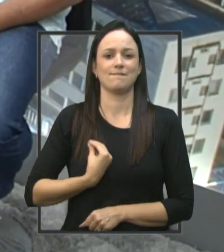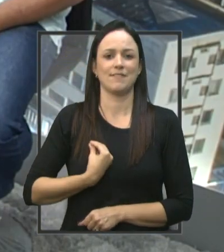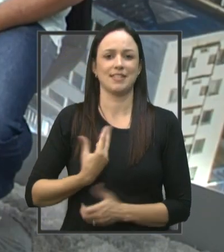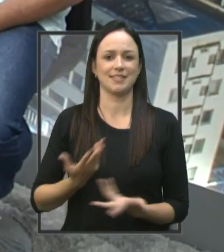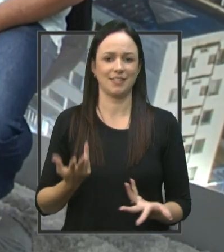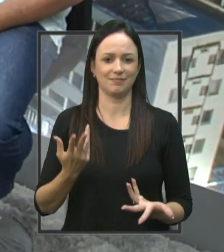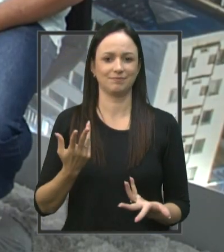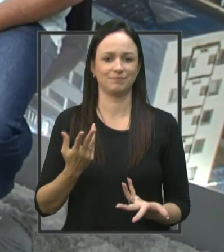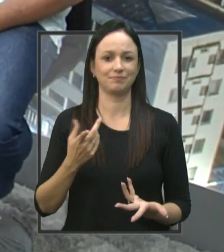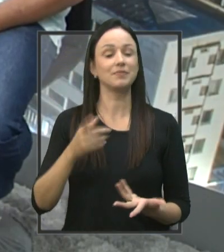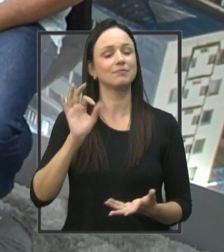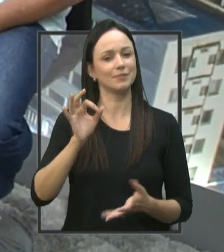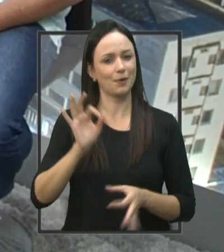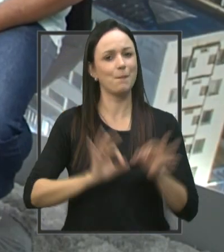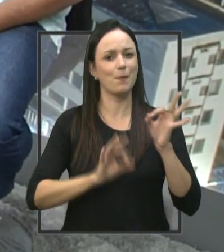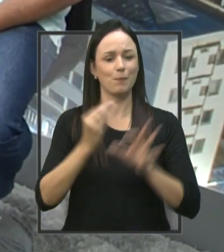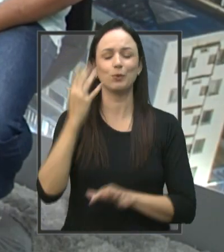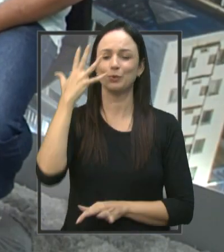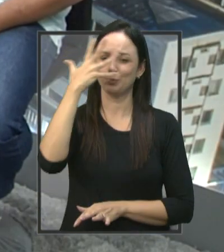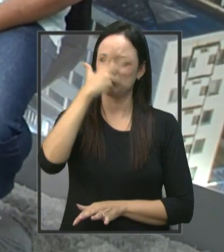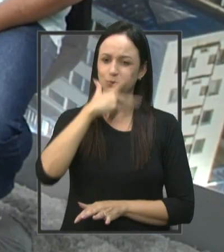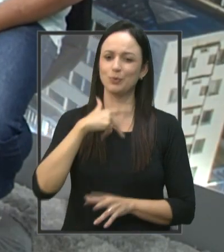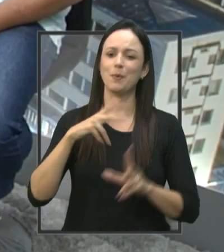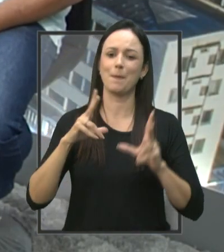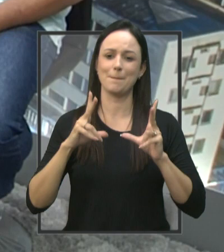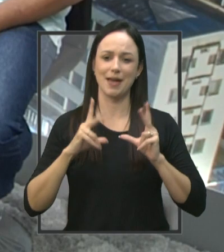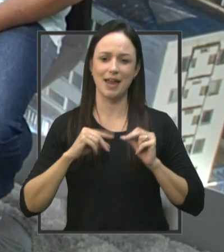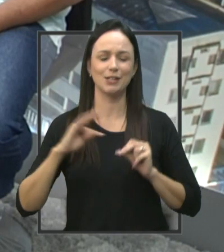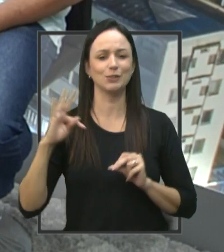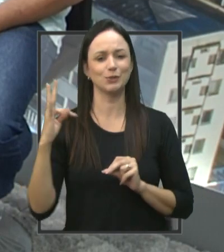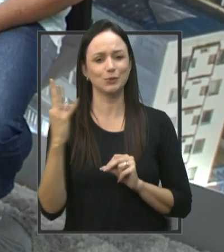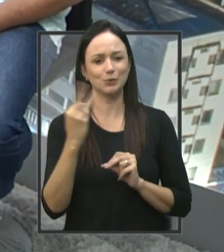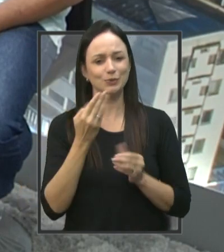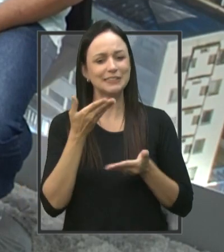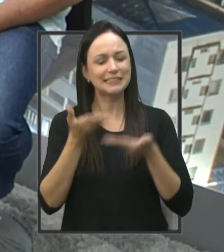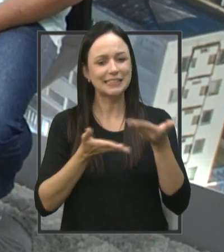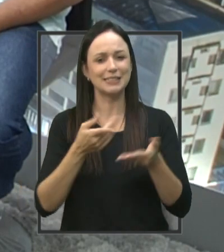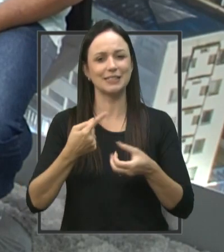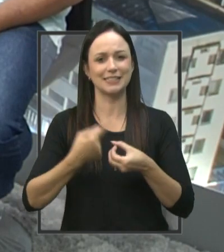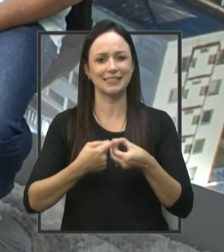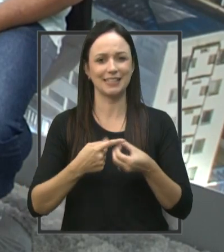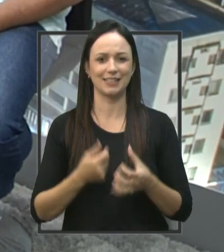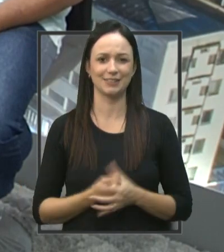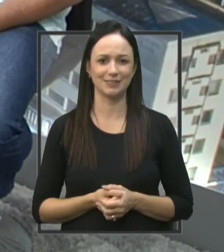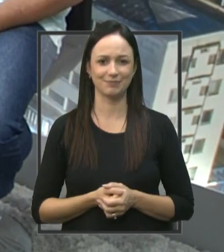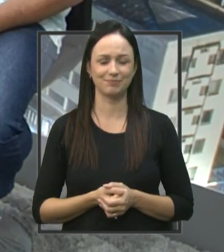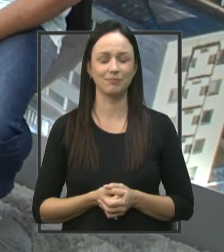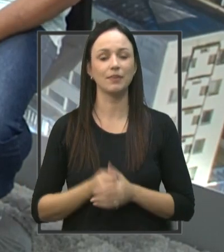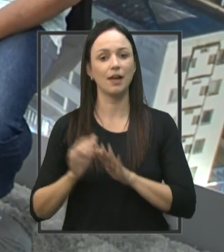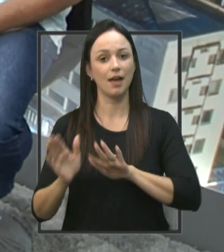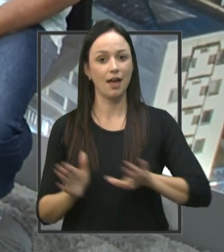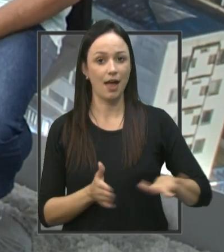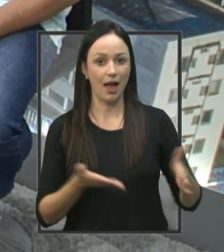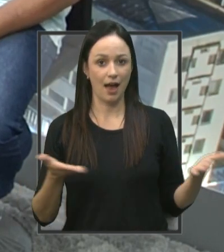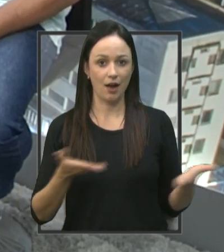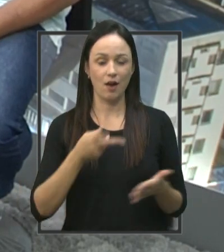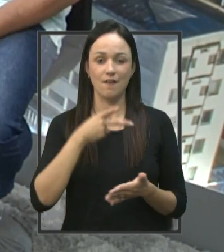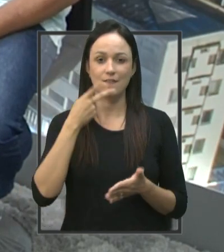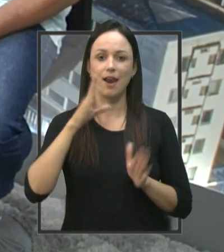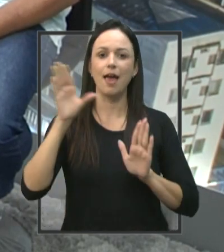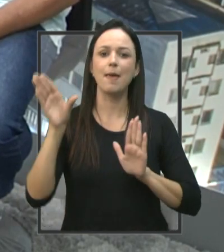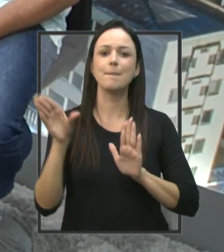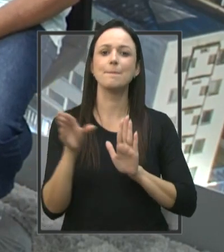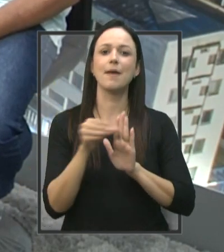projeto Muito bonito E que merece Toda a atenção Do mundo Aqui em nossa cidade Vamos falar Vamos um pouquinho A respeito das emendas Que você